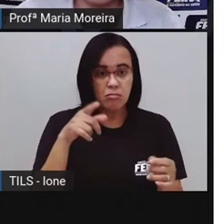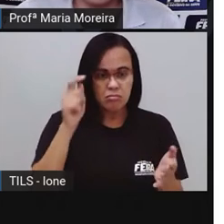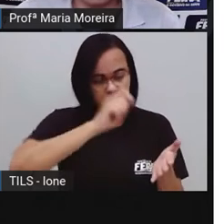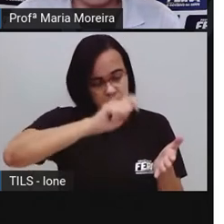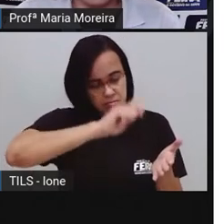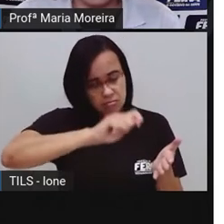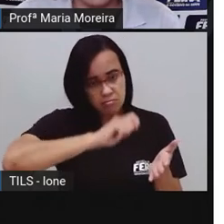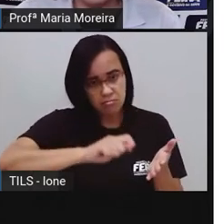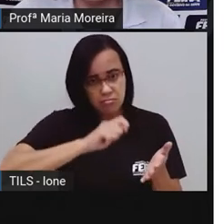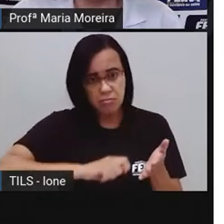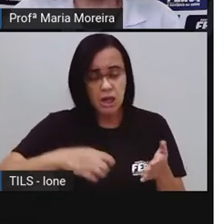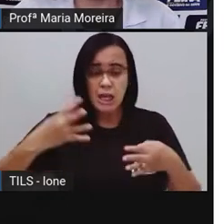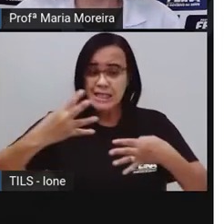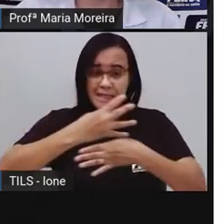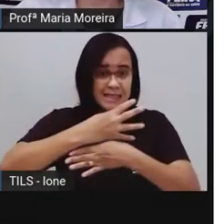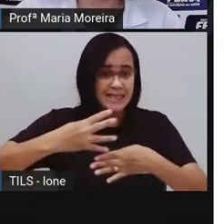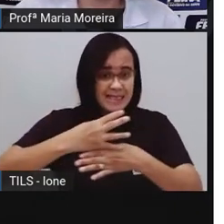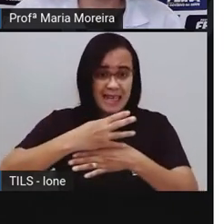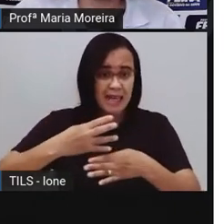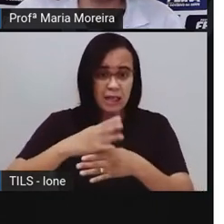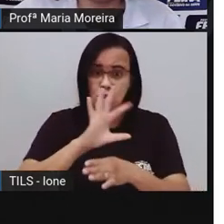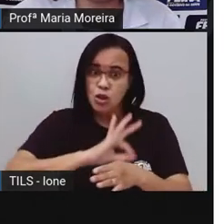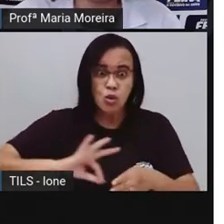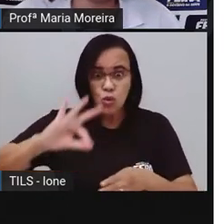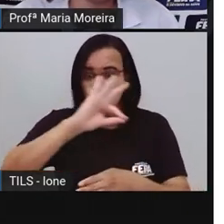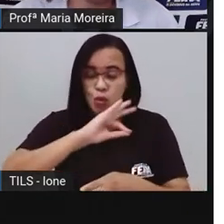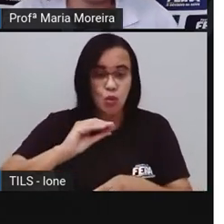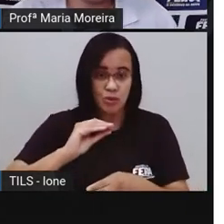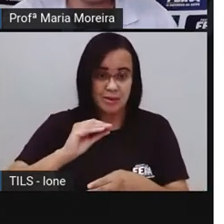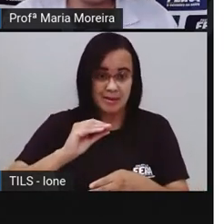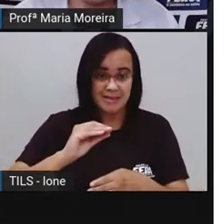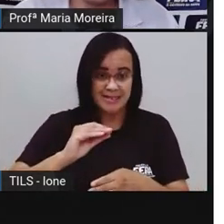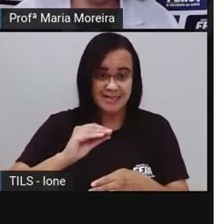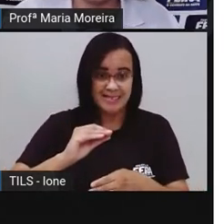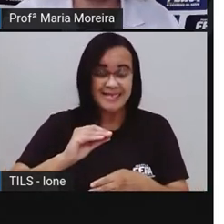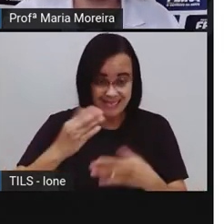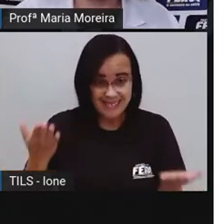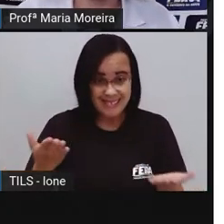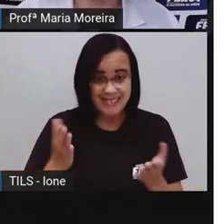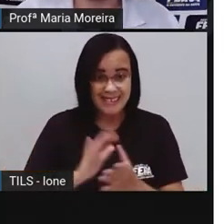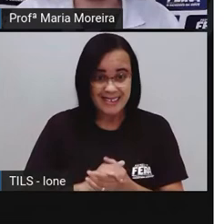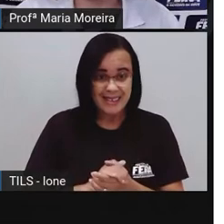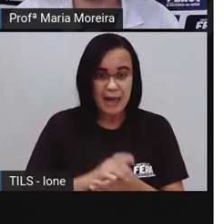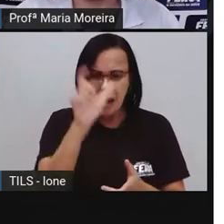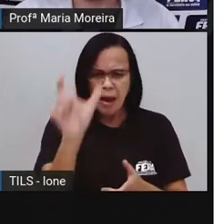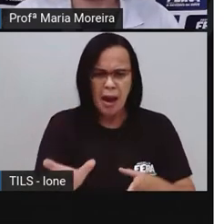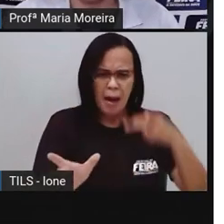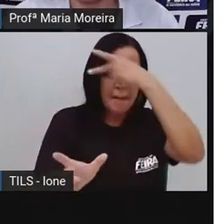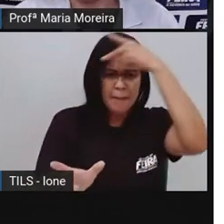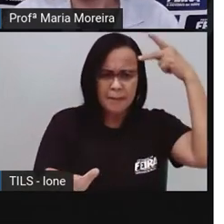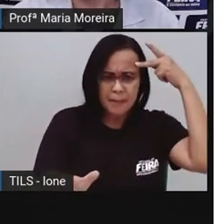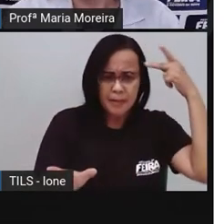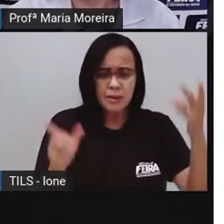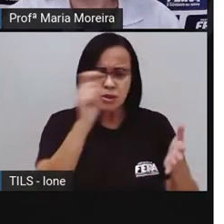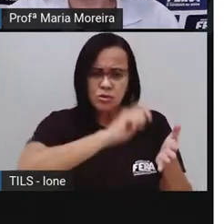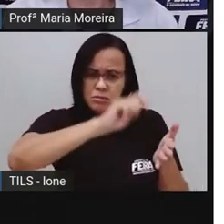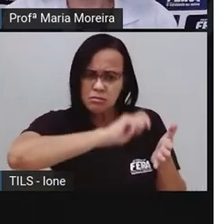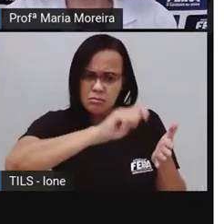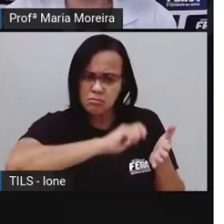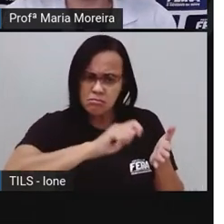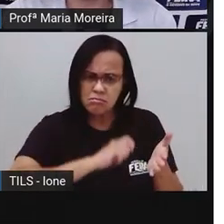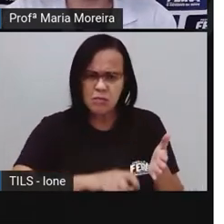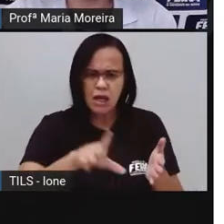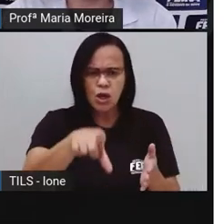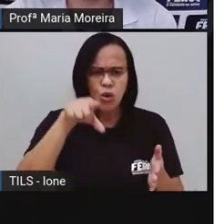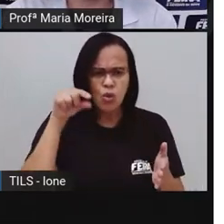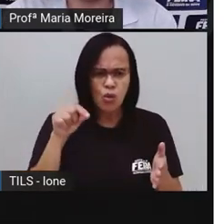de pessoas, né? E aí o autor vai escolher como ele deseja. Quem é o autor? A pessoa que está escrevendo a carta, né? E ele vai